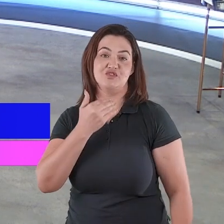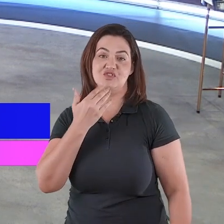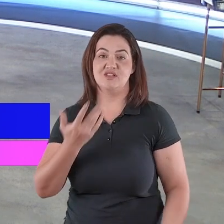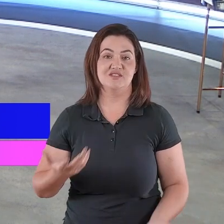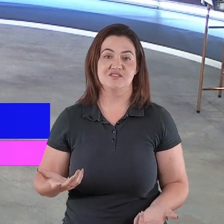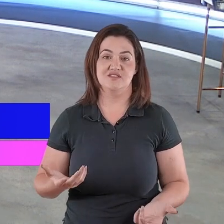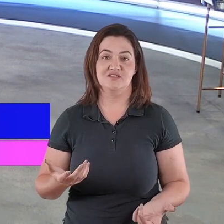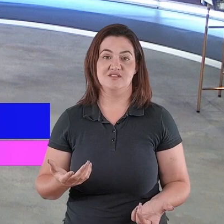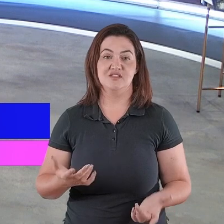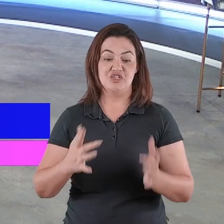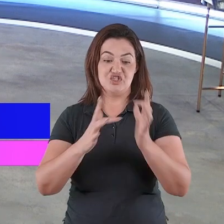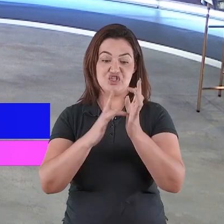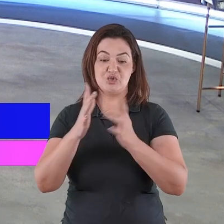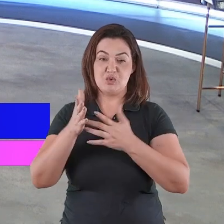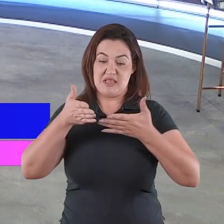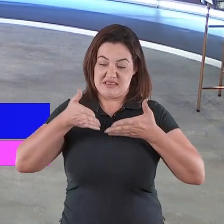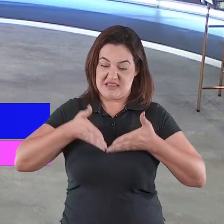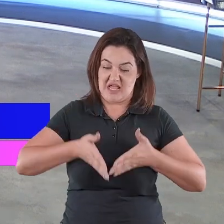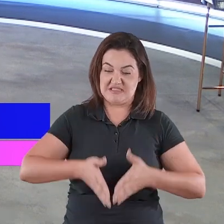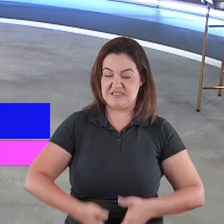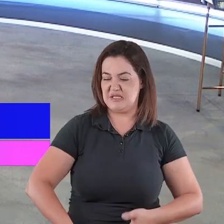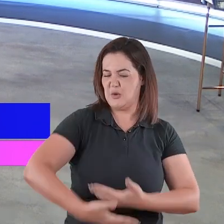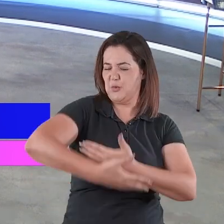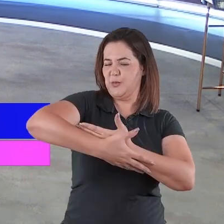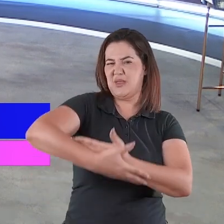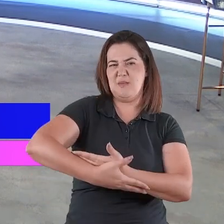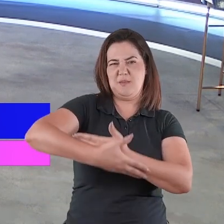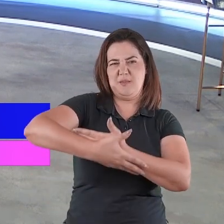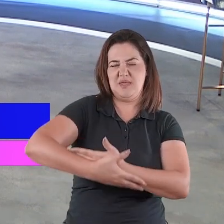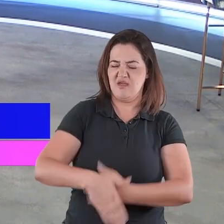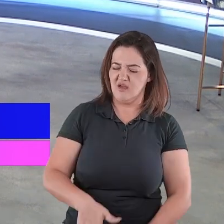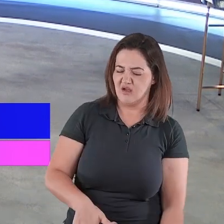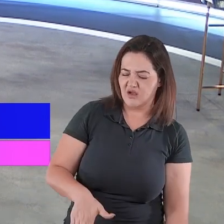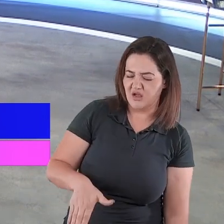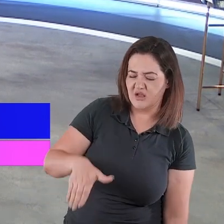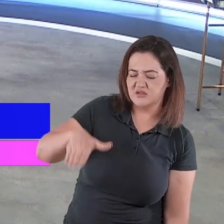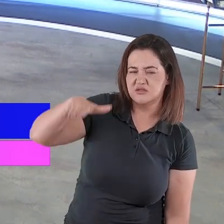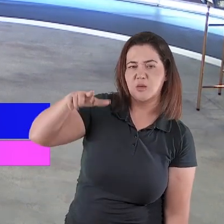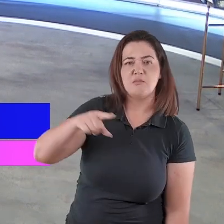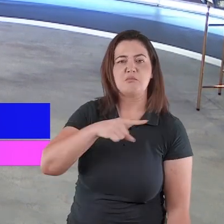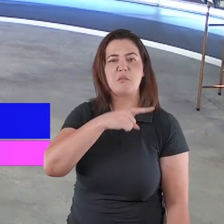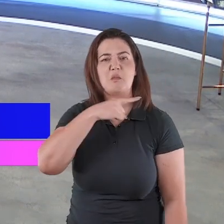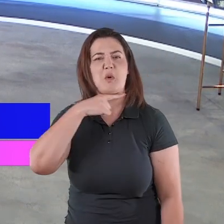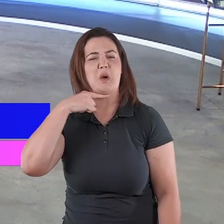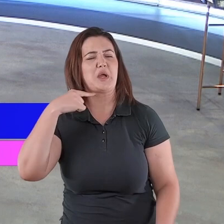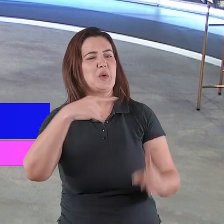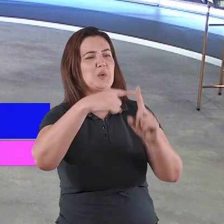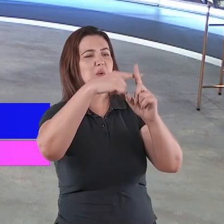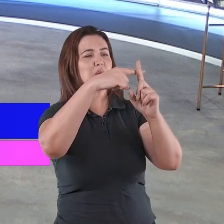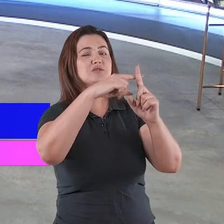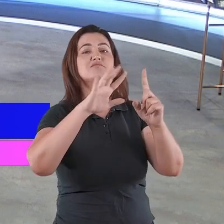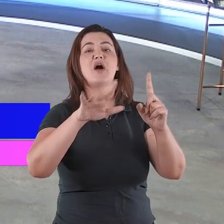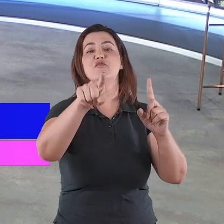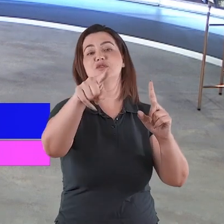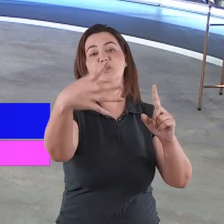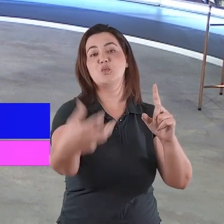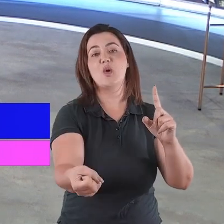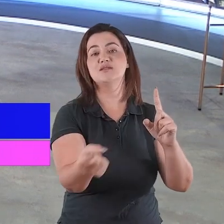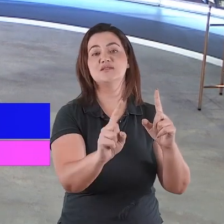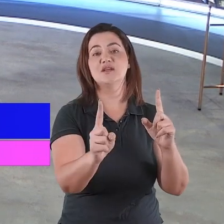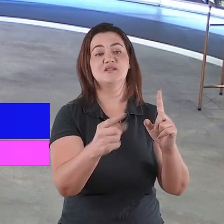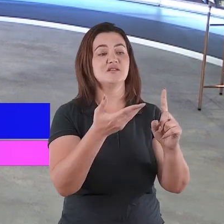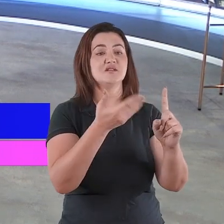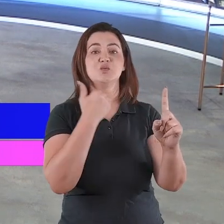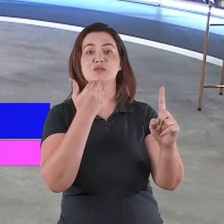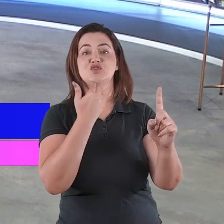ter nascido mil vezes neste mundo e não nascer nenhuma vez no seu coração. Porque aqui